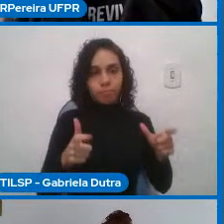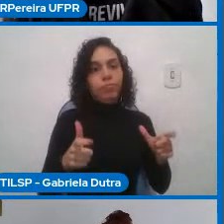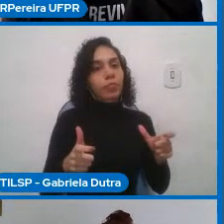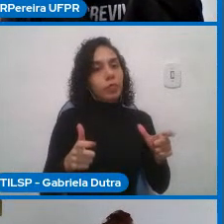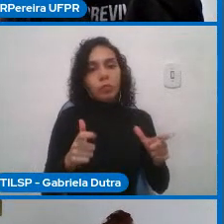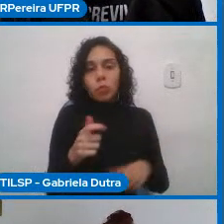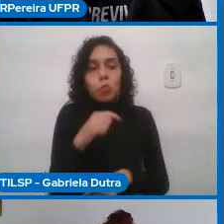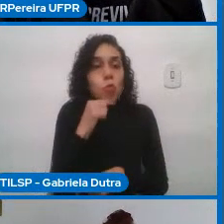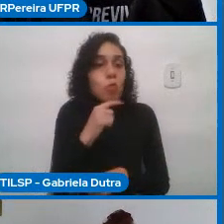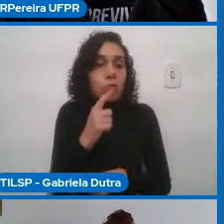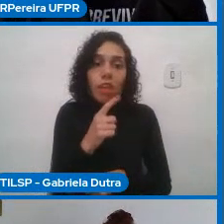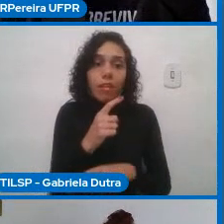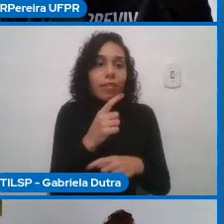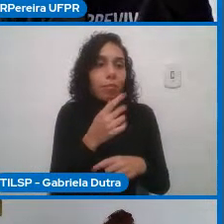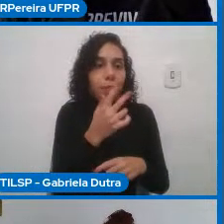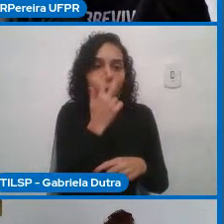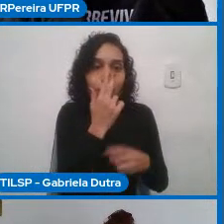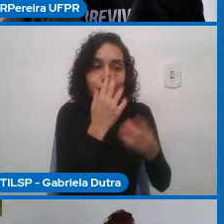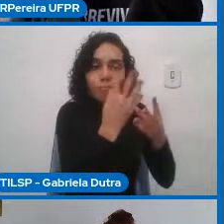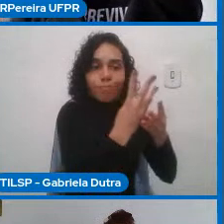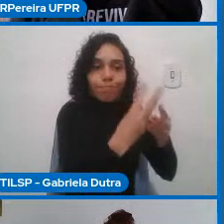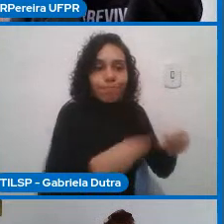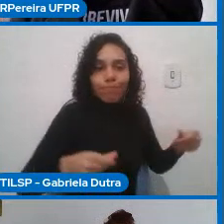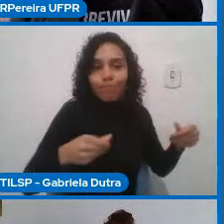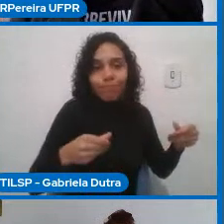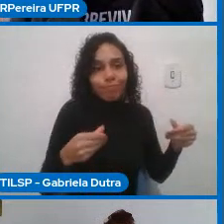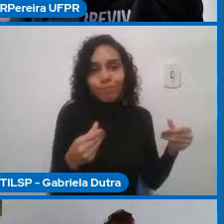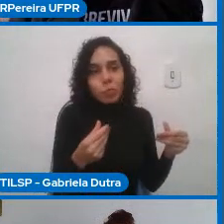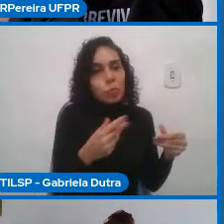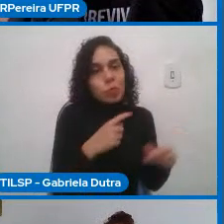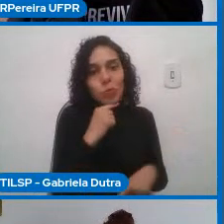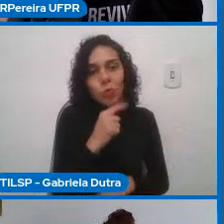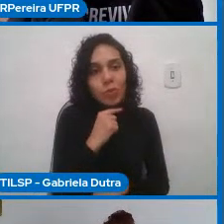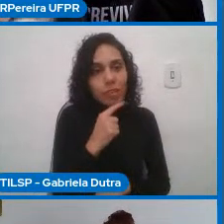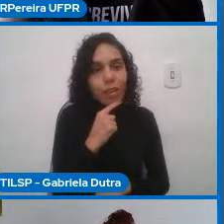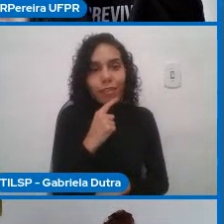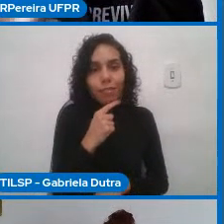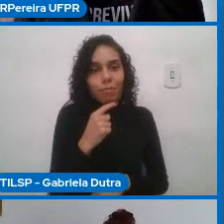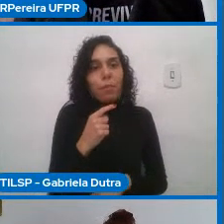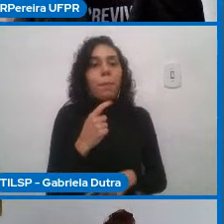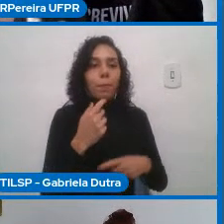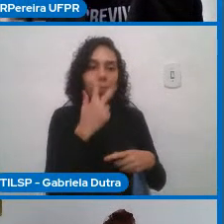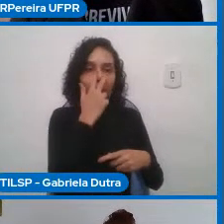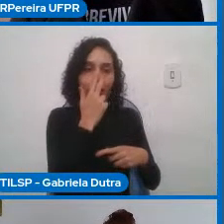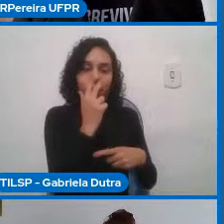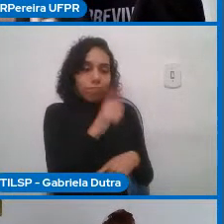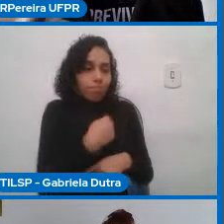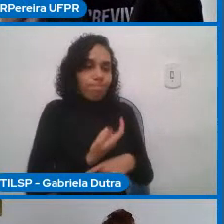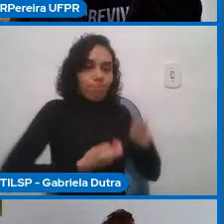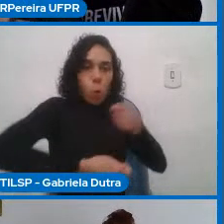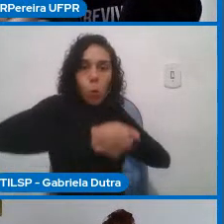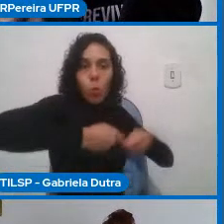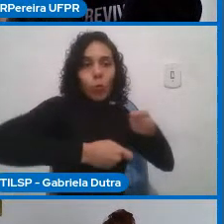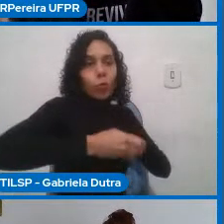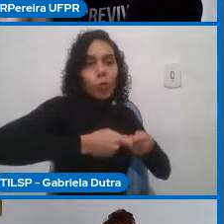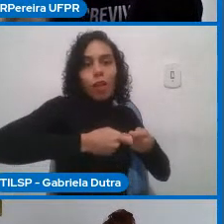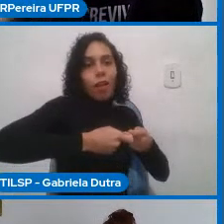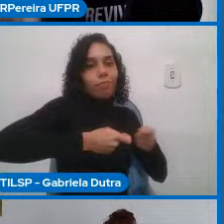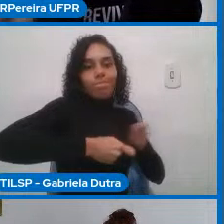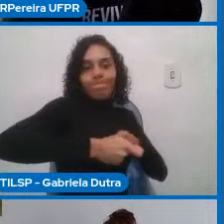disso, como se fosse um incêndio precisando ser controlado. Então, nós não conseguimos discutir,